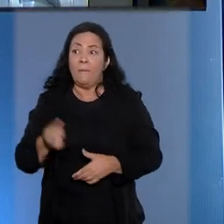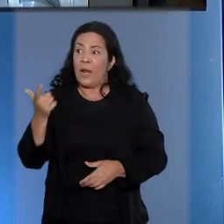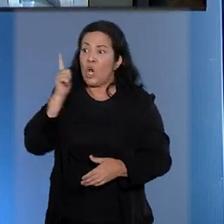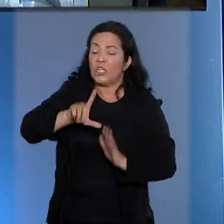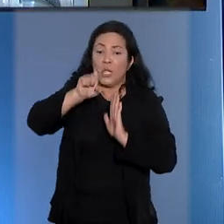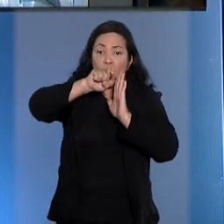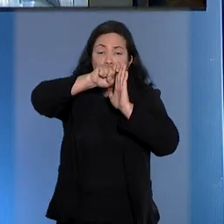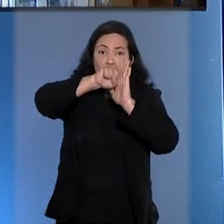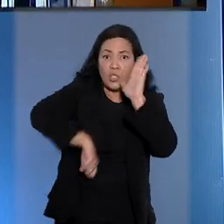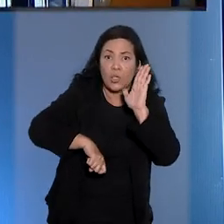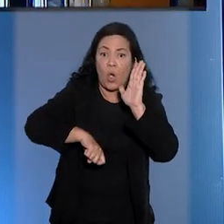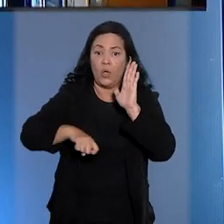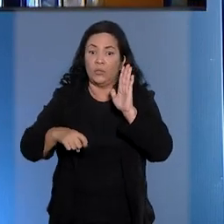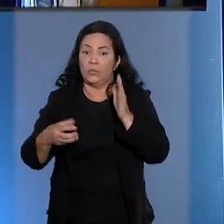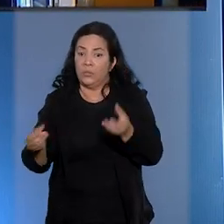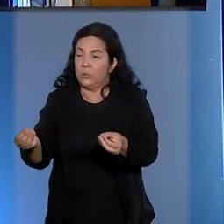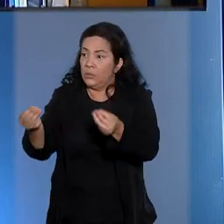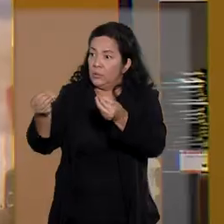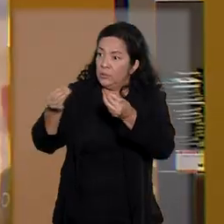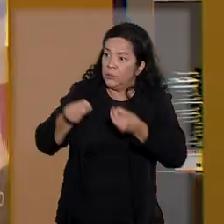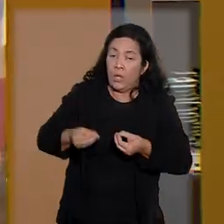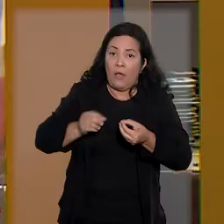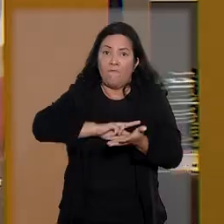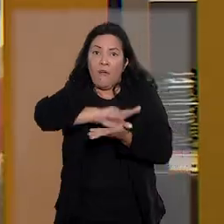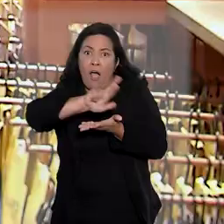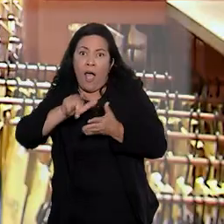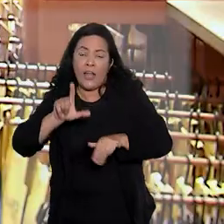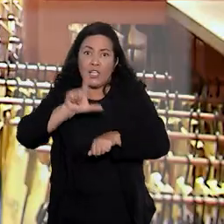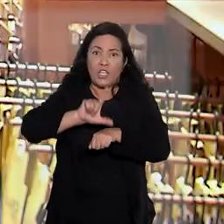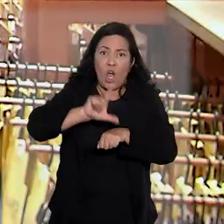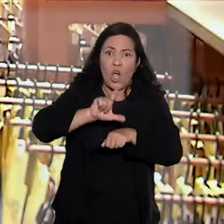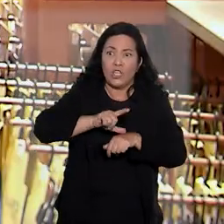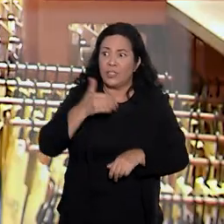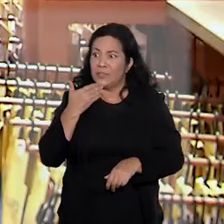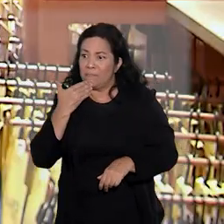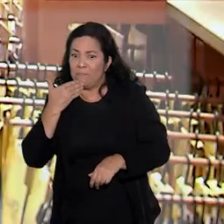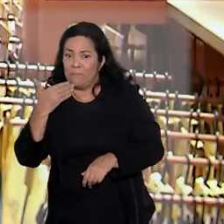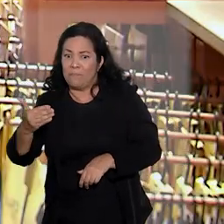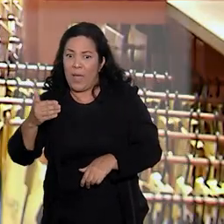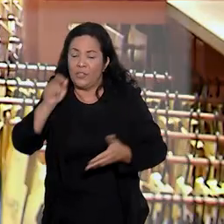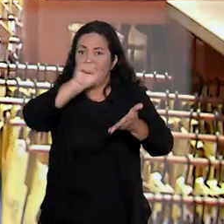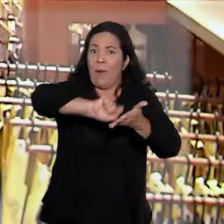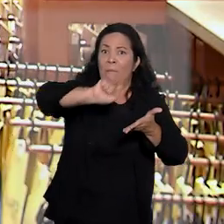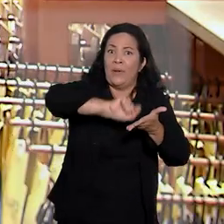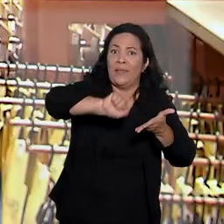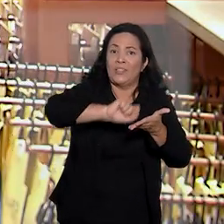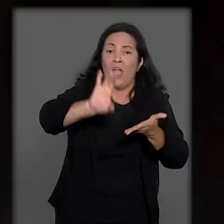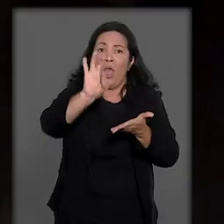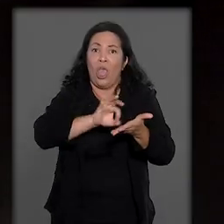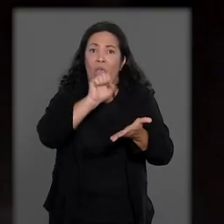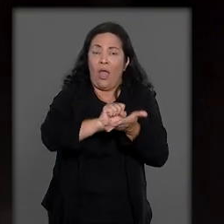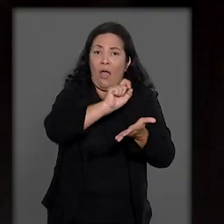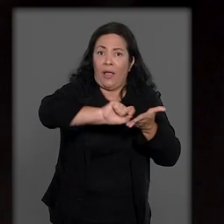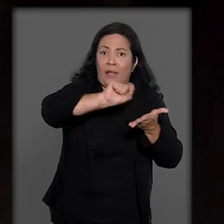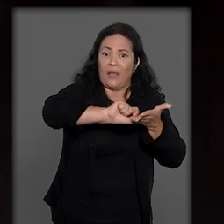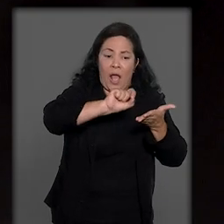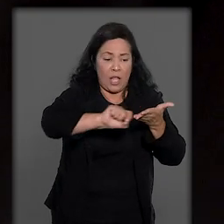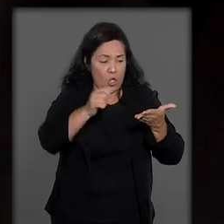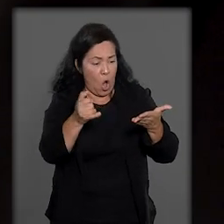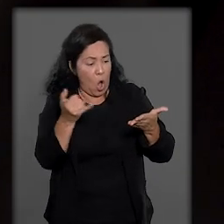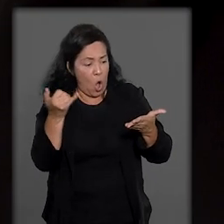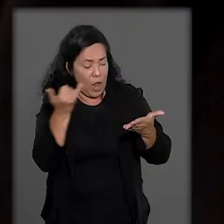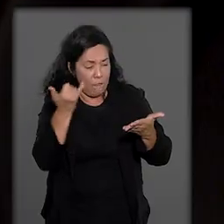conseguir um desconto, receber ofertas, muitas lojas pedem aos clientes o preenchimento de um cadastro com dados